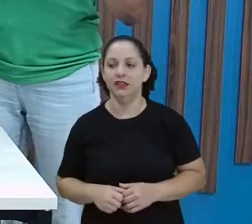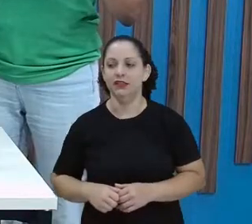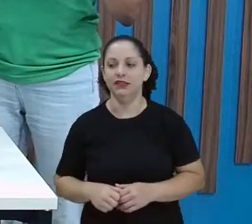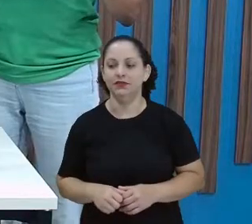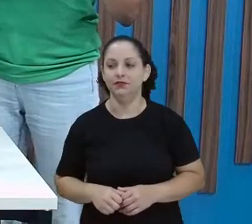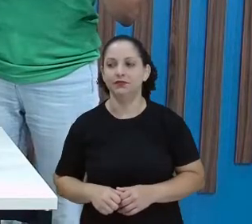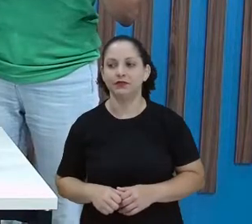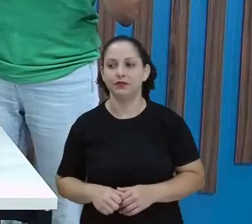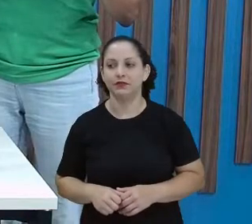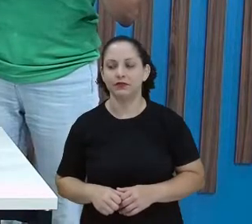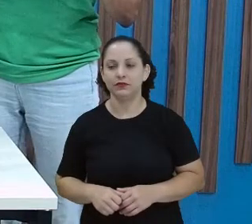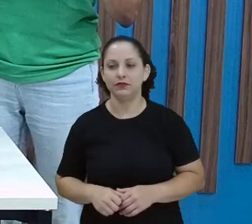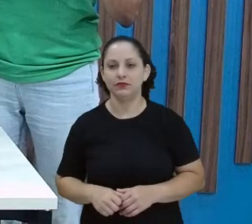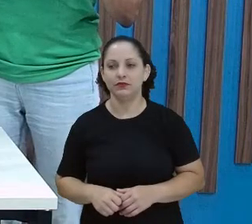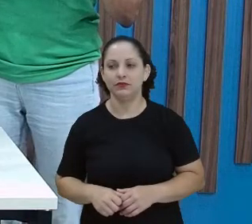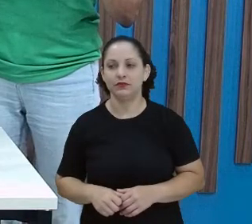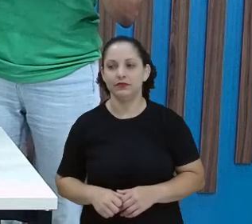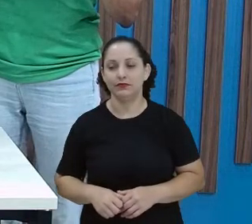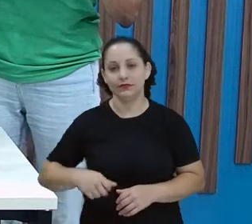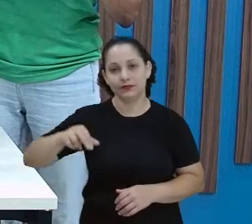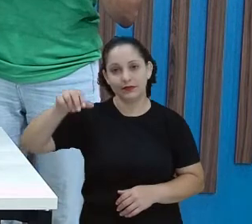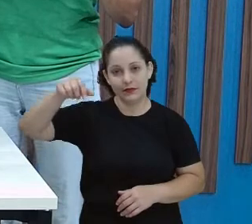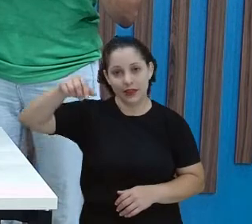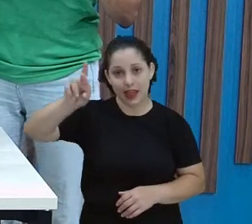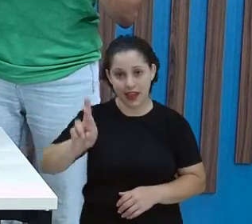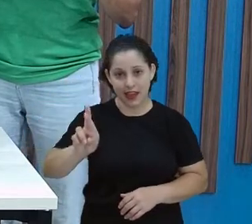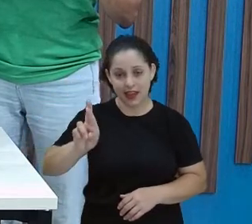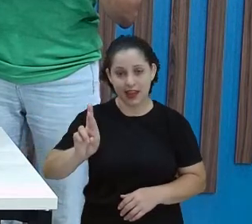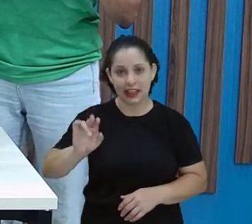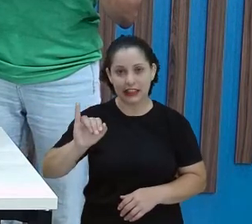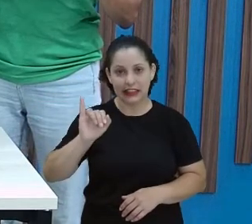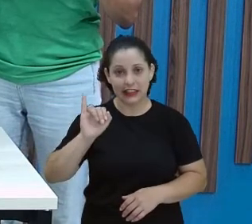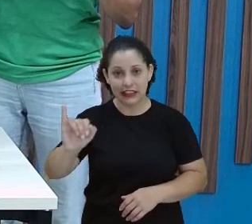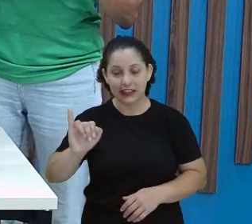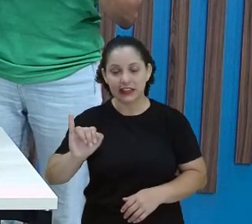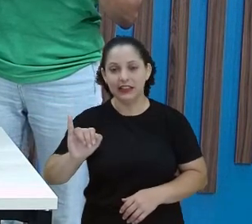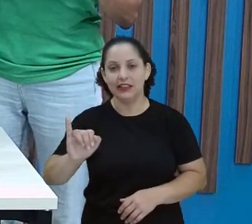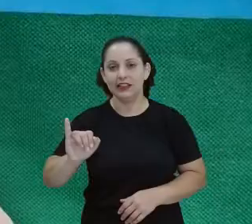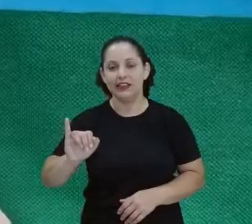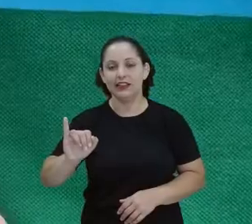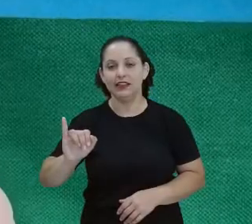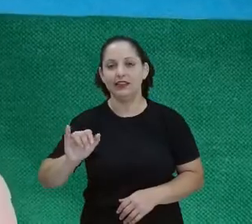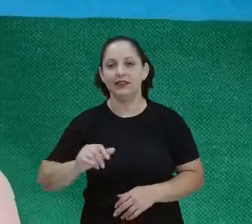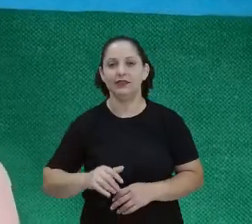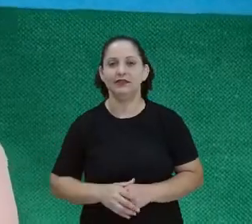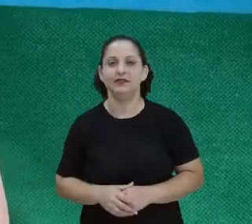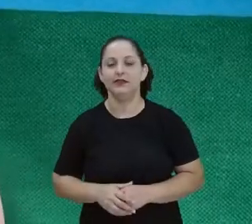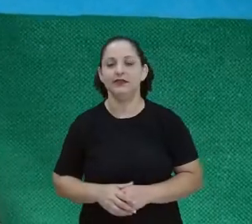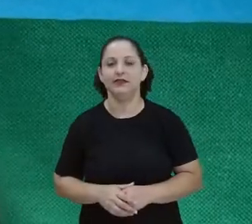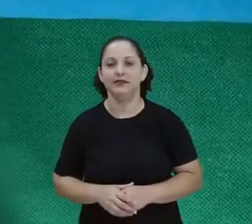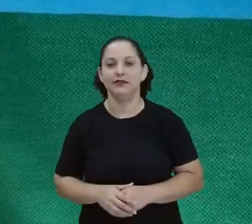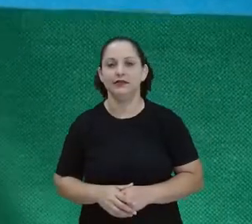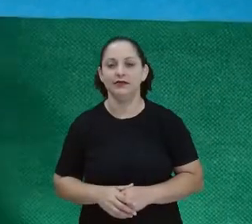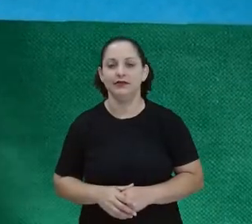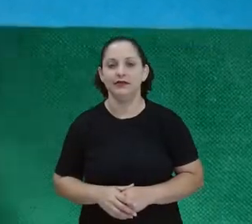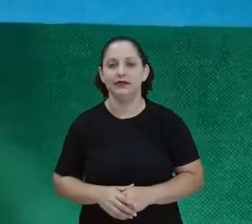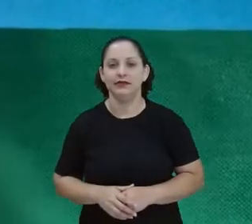Agora puxa aí a segunda. Ri. Olha aí, ri. Duas letrinhas, tá vendo? Em ri.